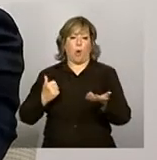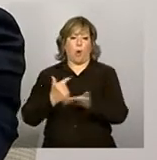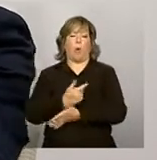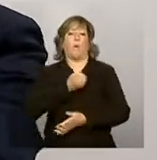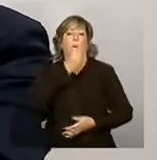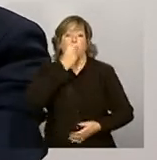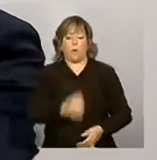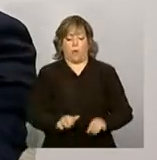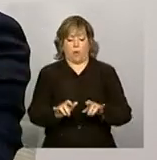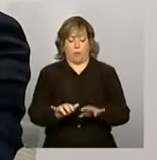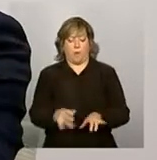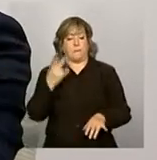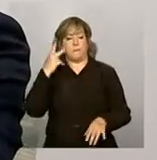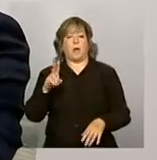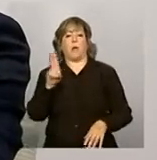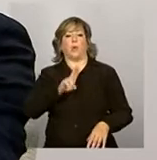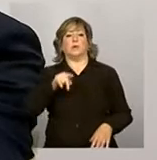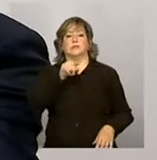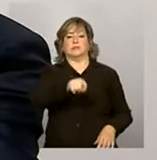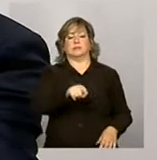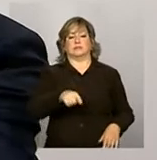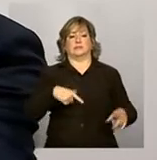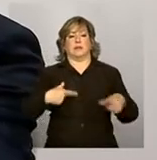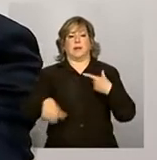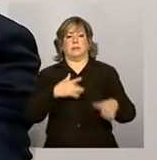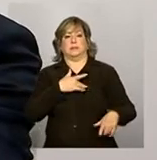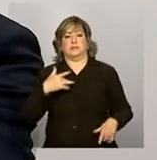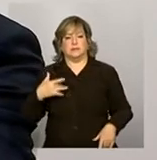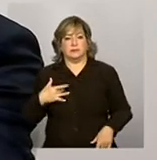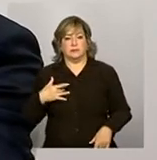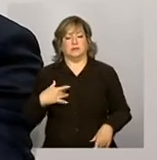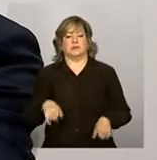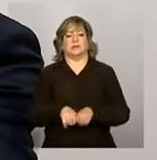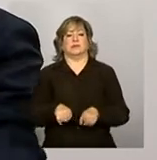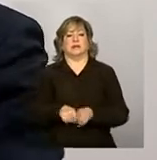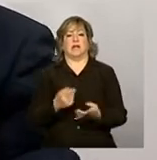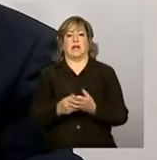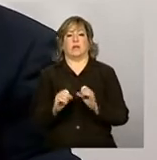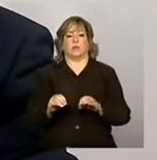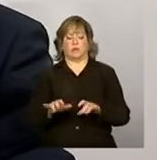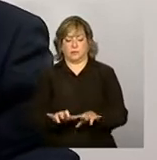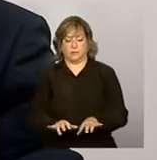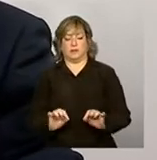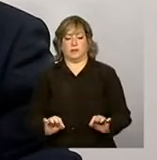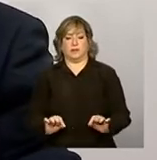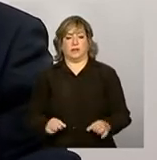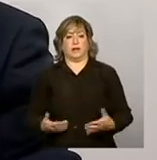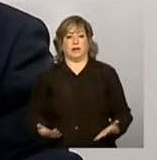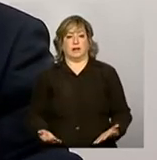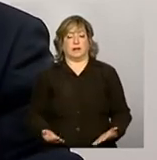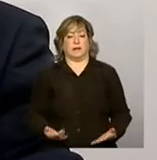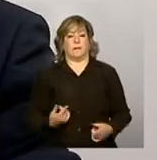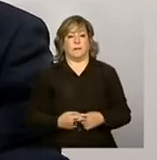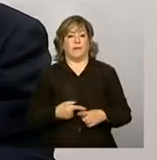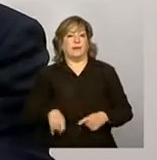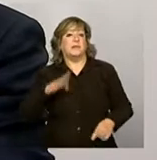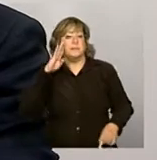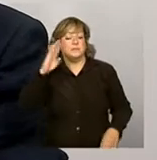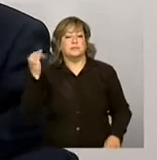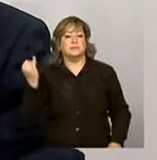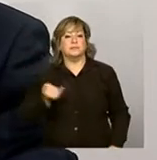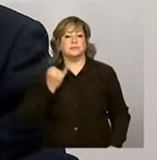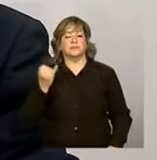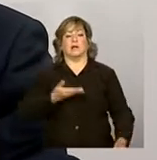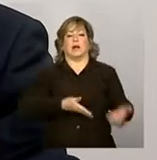disponível para o trabalho desse operador de saúde, para o trabalho do operador de educação. Ou seja, é fundamental essa